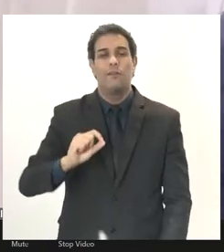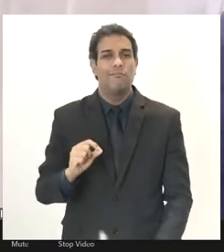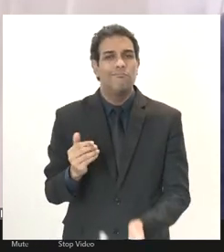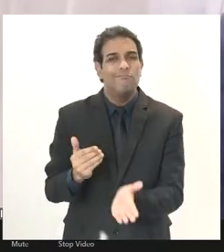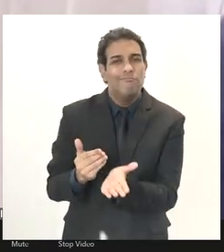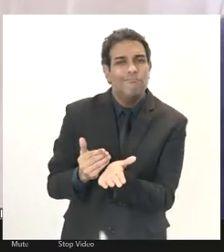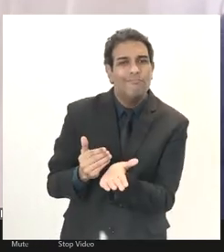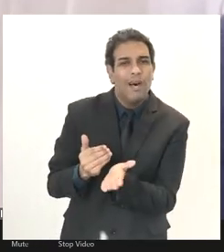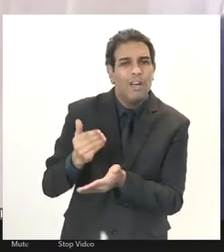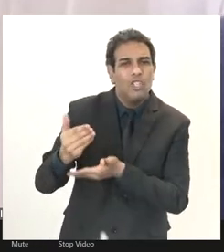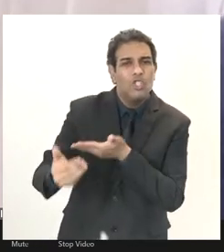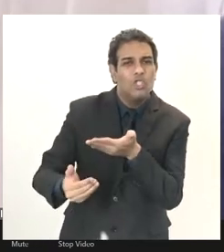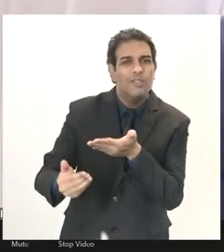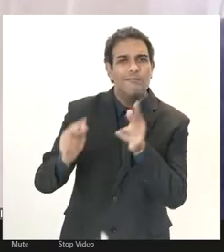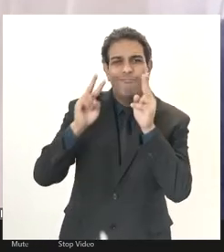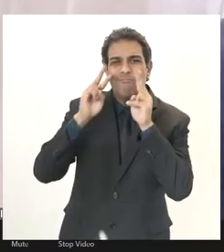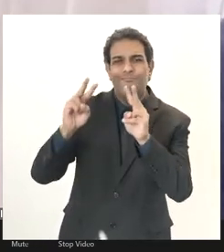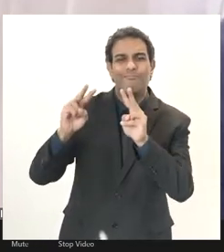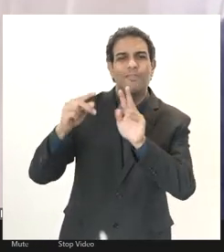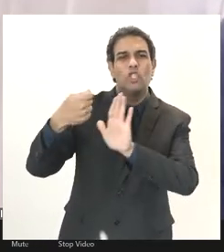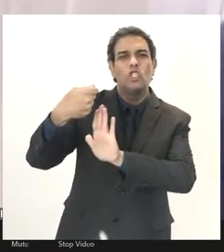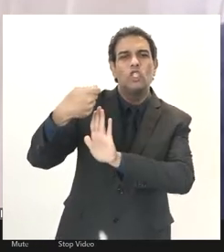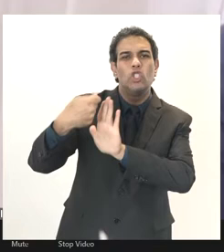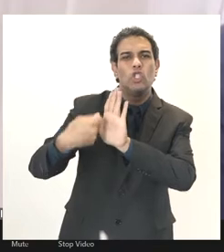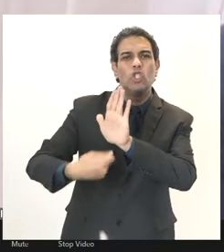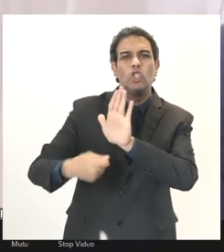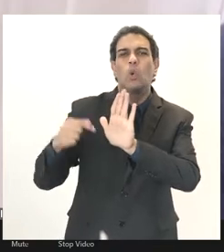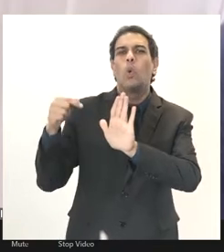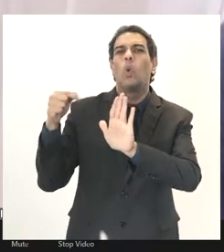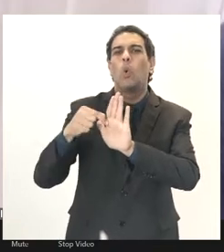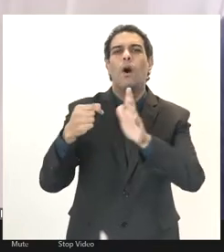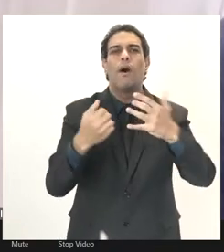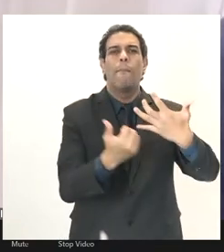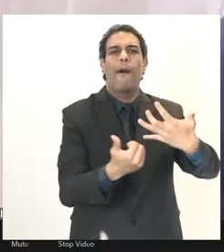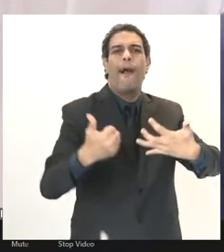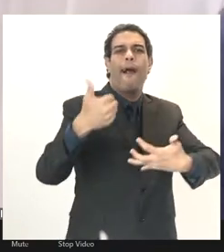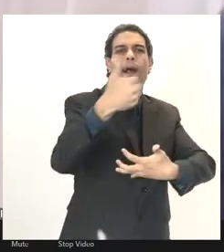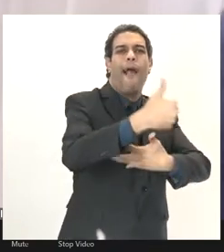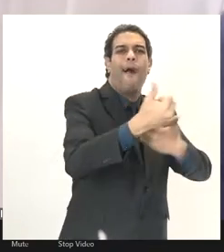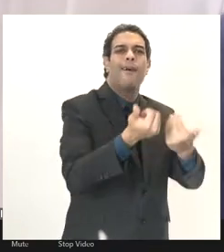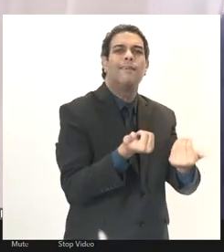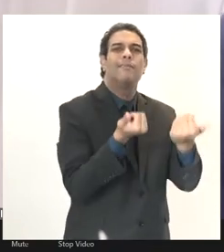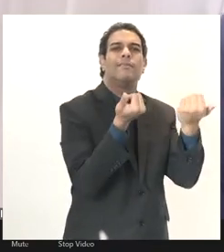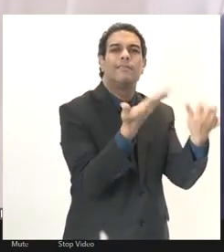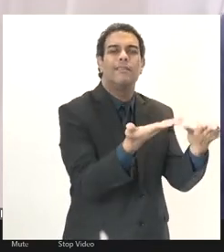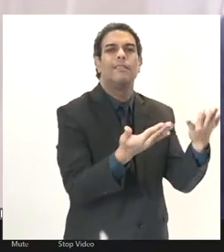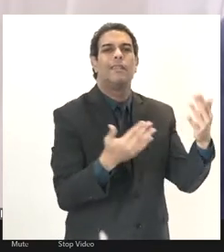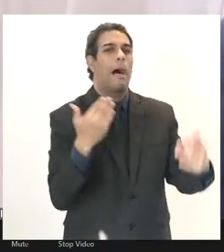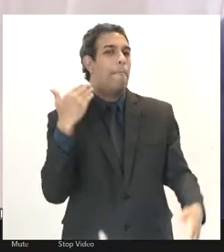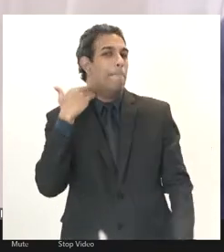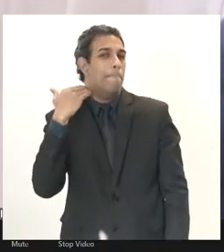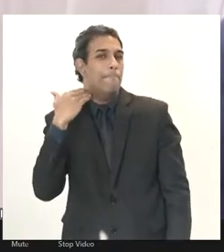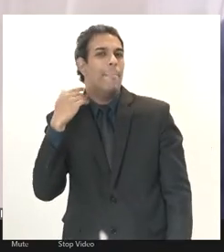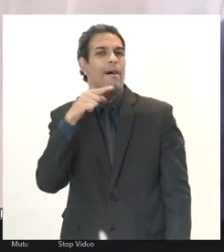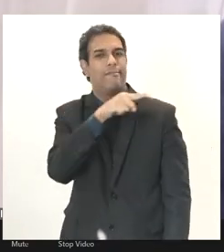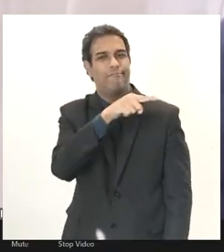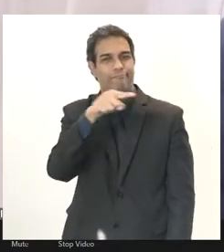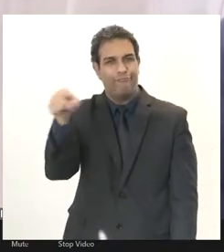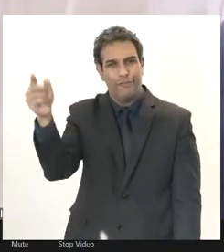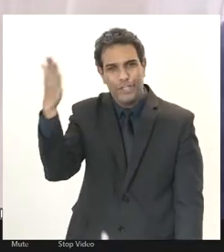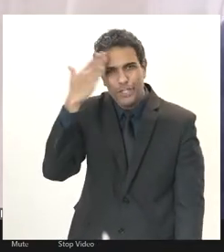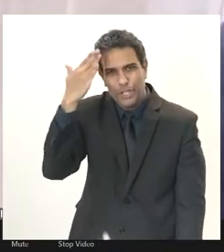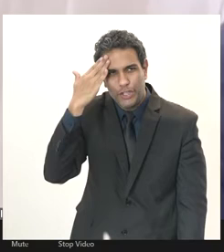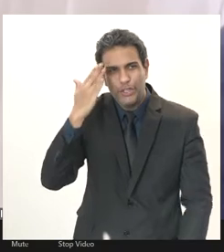pautado um favorecimento aos bancos a gente sabe disso foi pautado